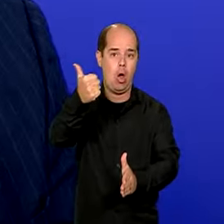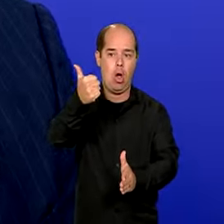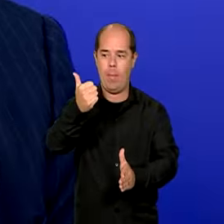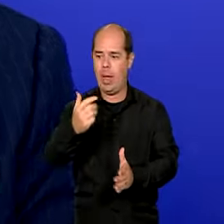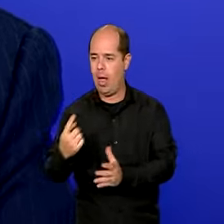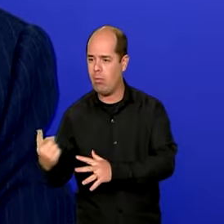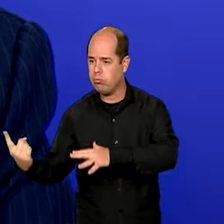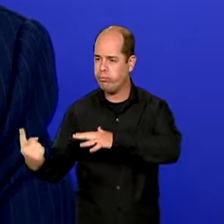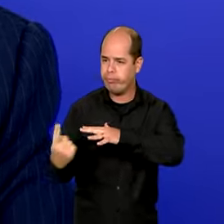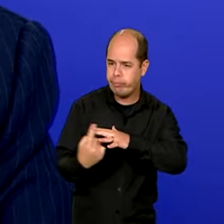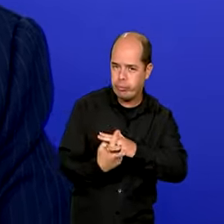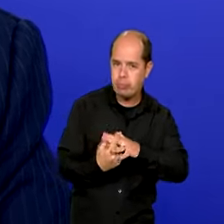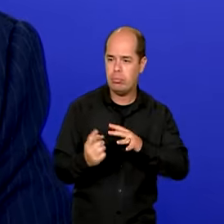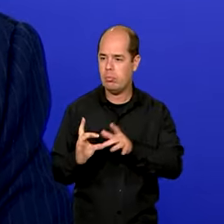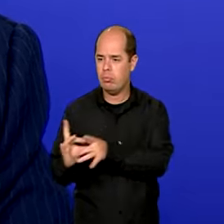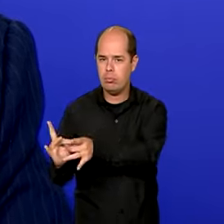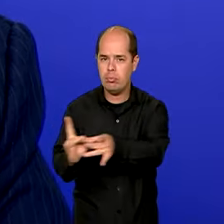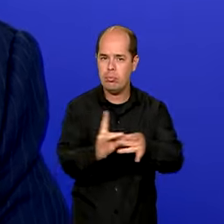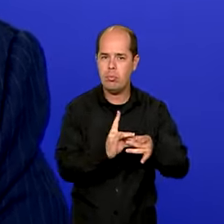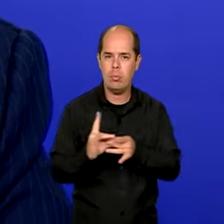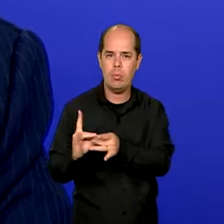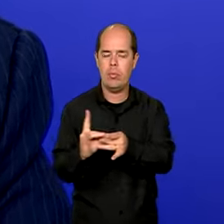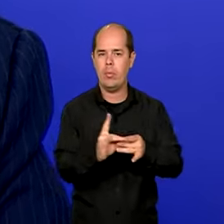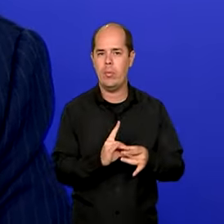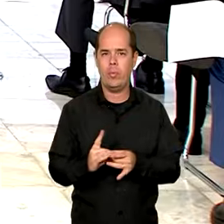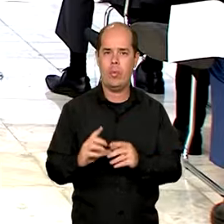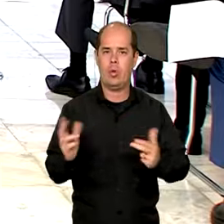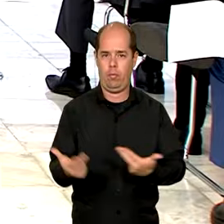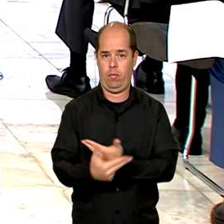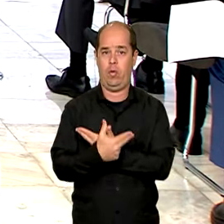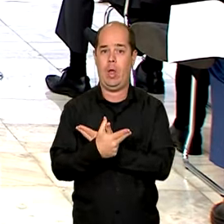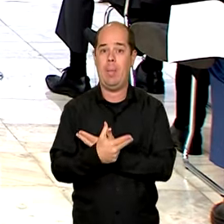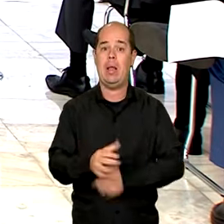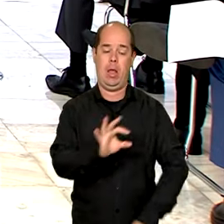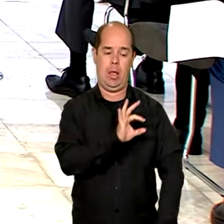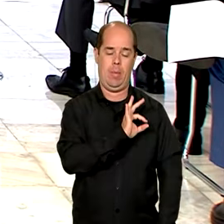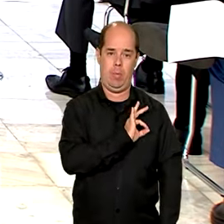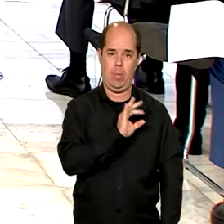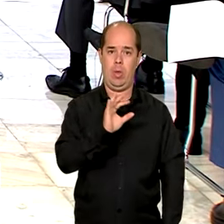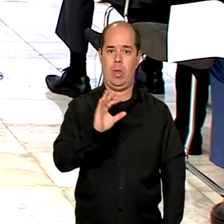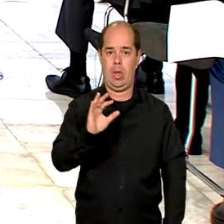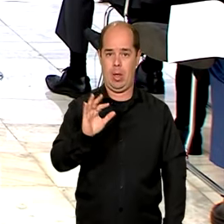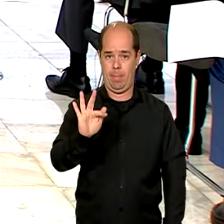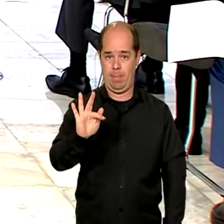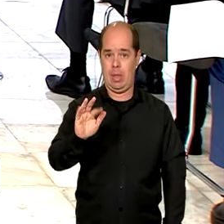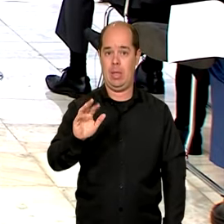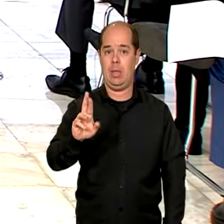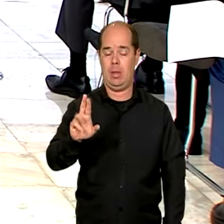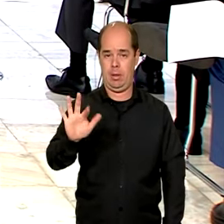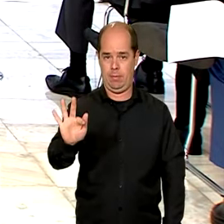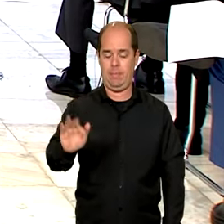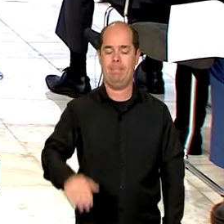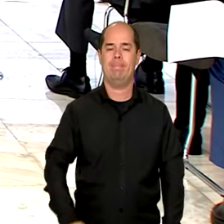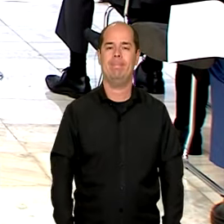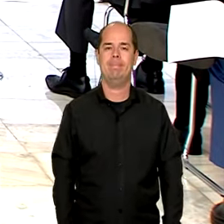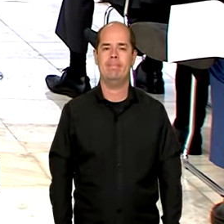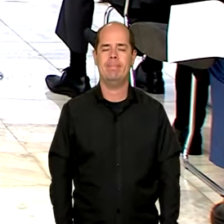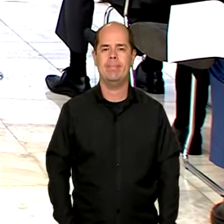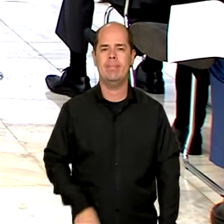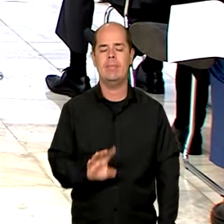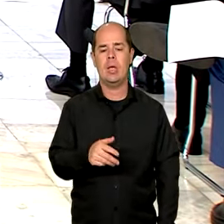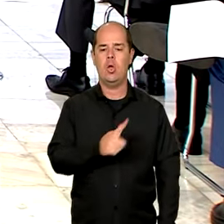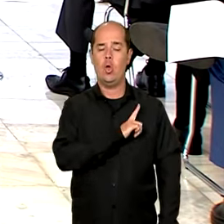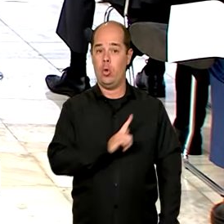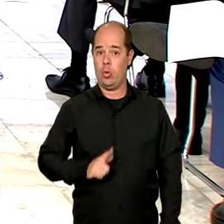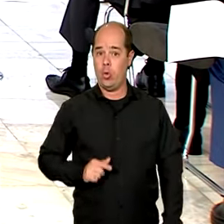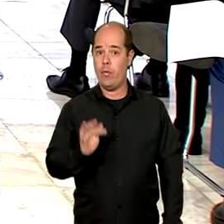Federal e as Forças Armadas. O governo também anunciou que será apresentado um plano de modernização